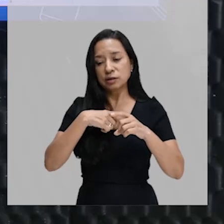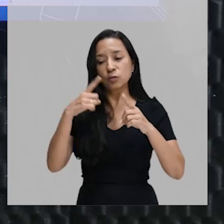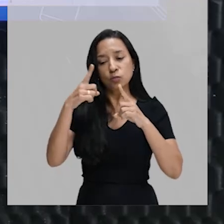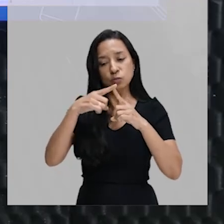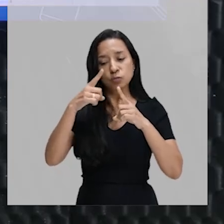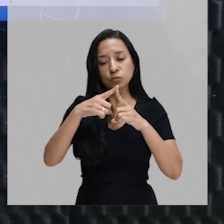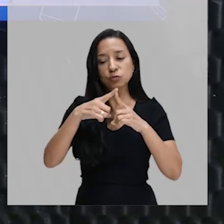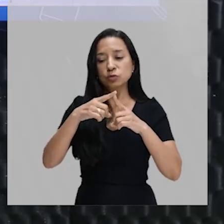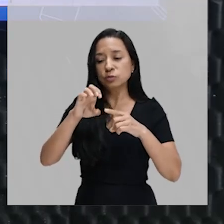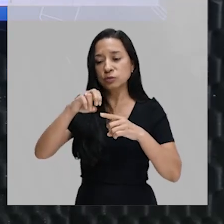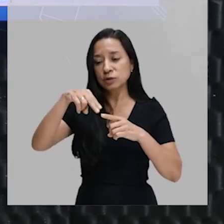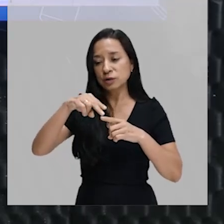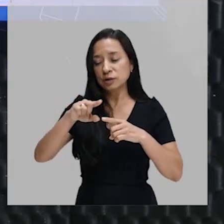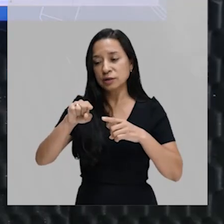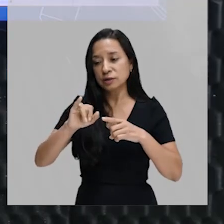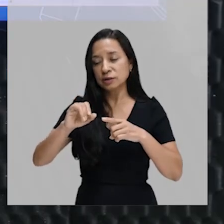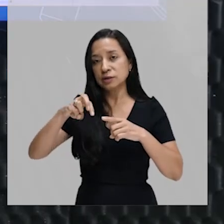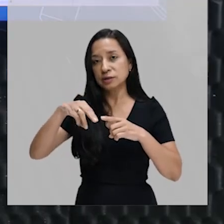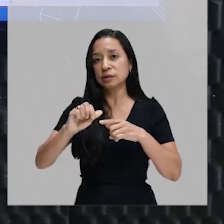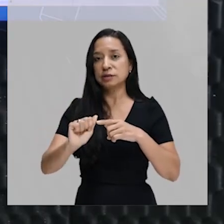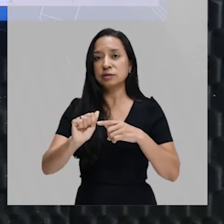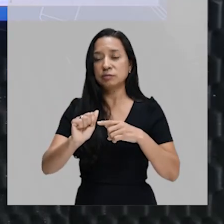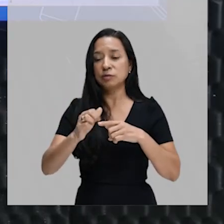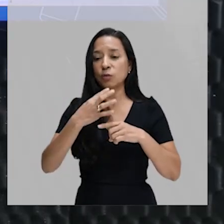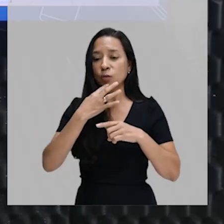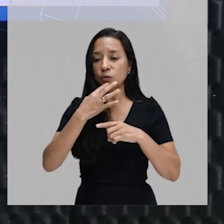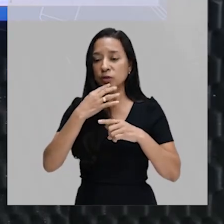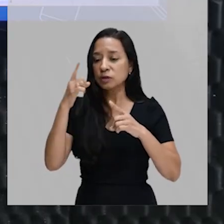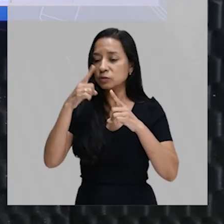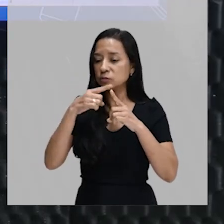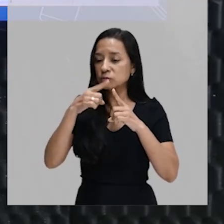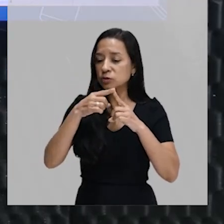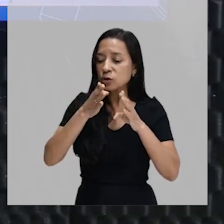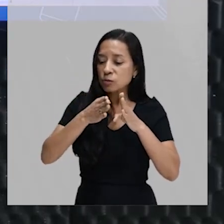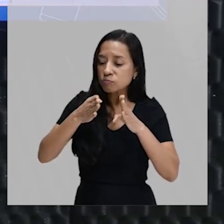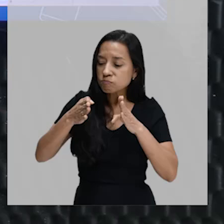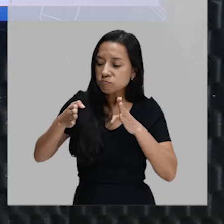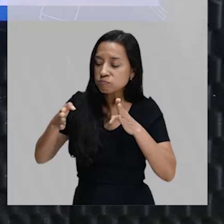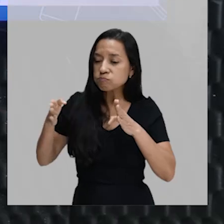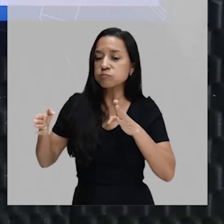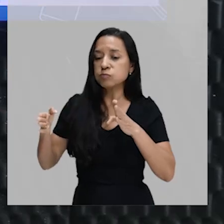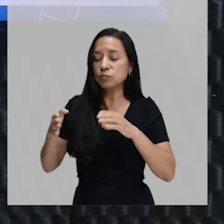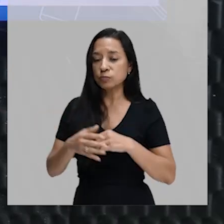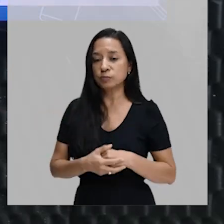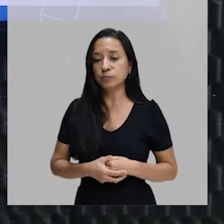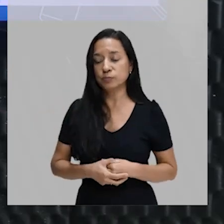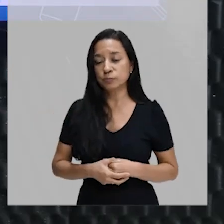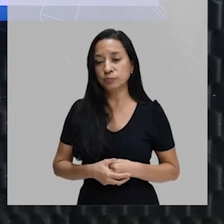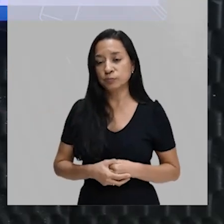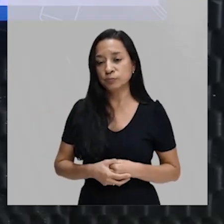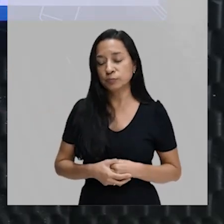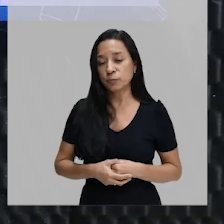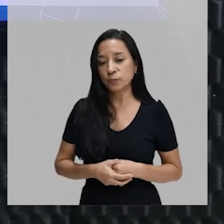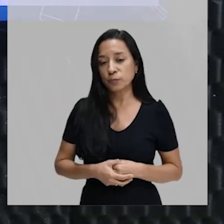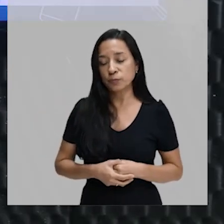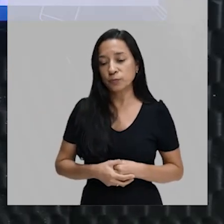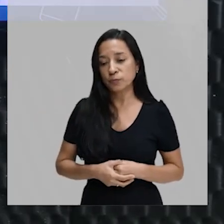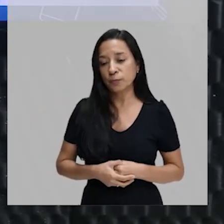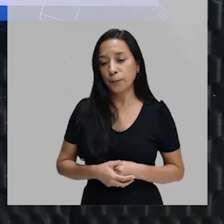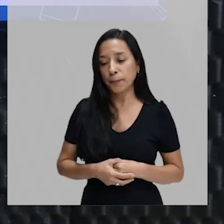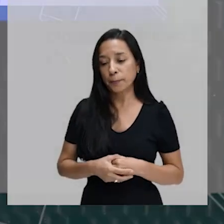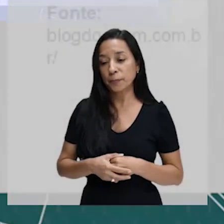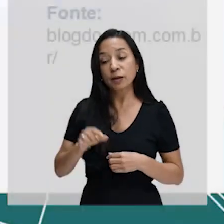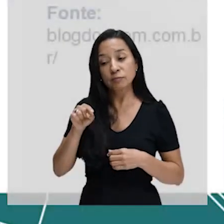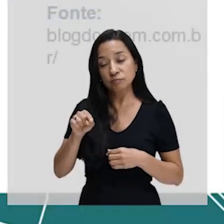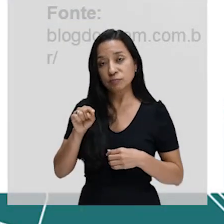restrição e cada enzima de restrição reconhece um tipo de sequência palindrômica. Essas enzimas